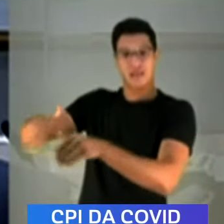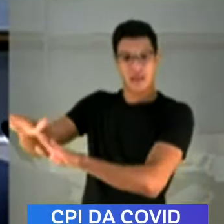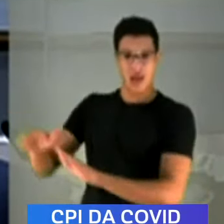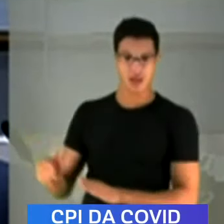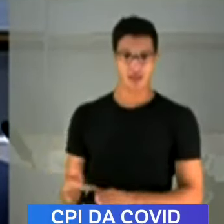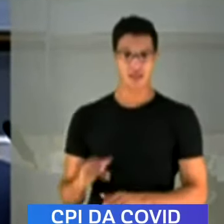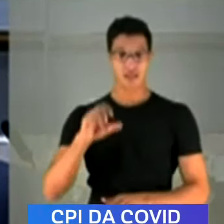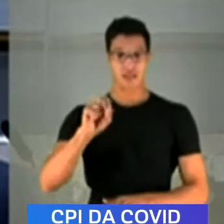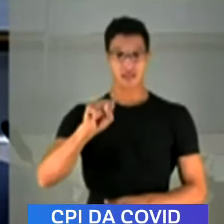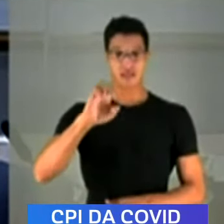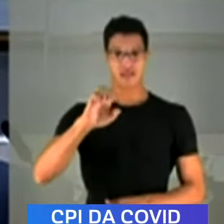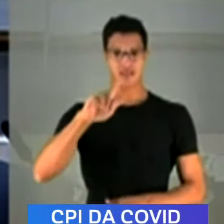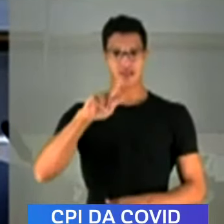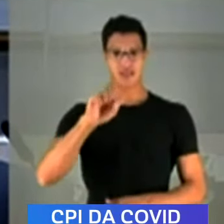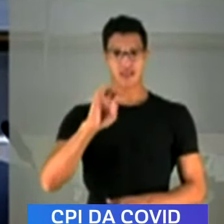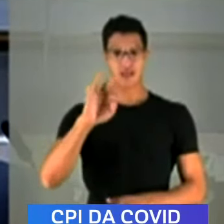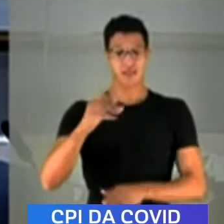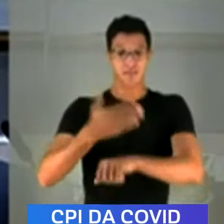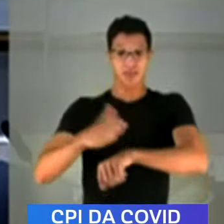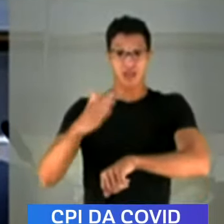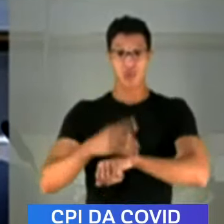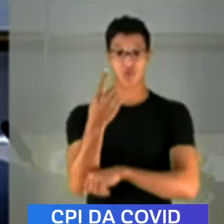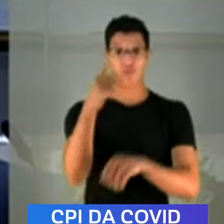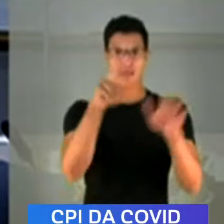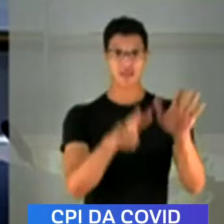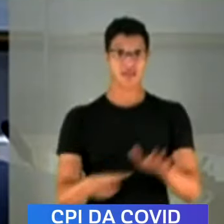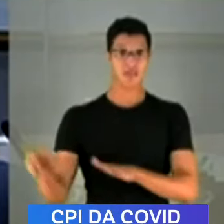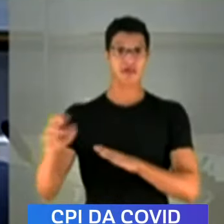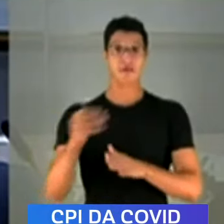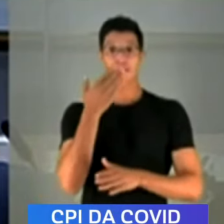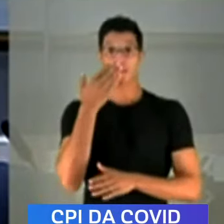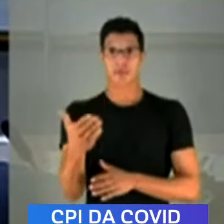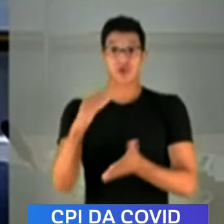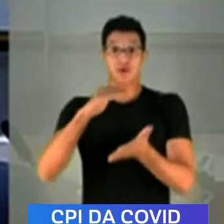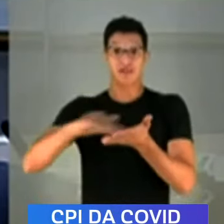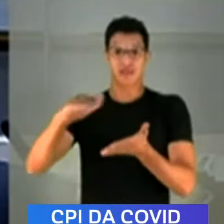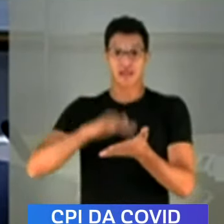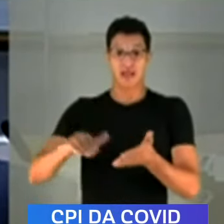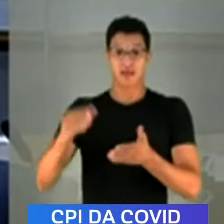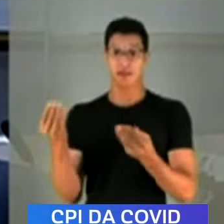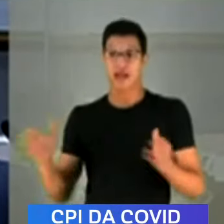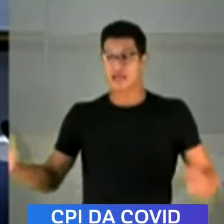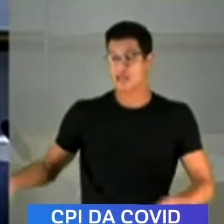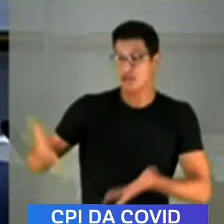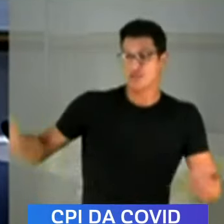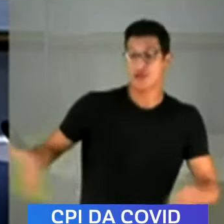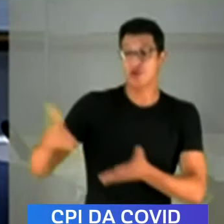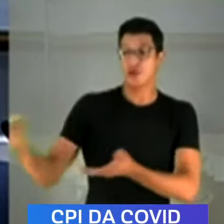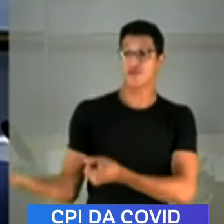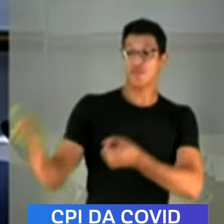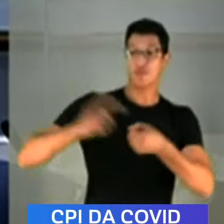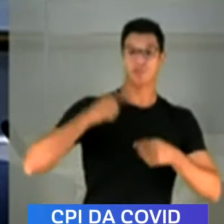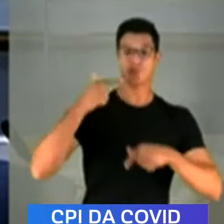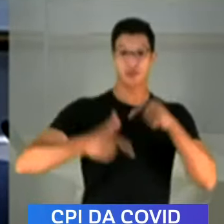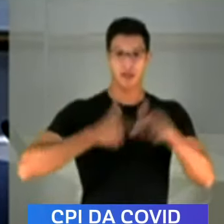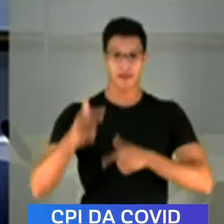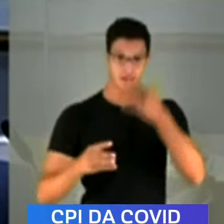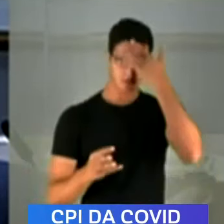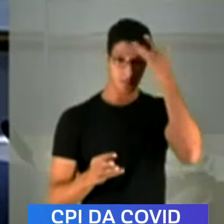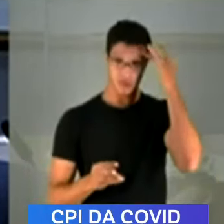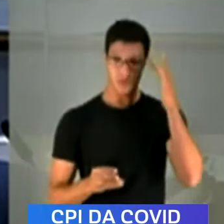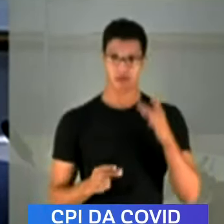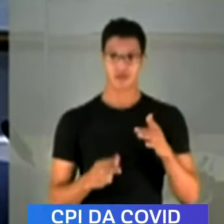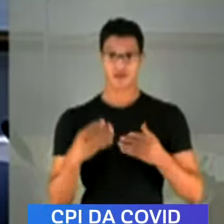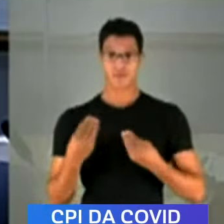A Segetes treinou em uma semana esses profissionais, pediu à Secretaria para incentivar o retorno ao trabalho dessas pessoas e